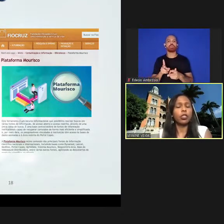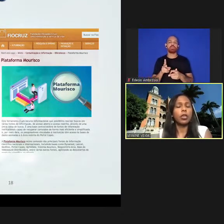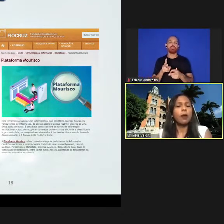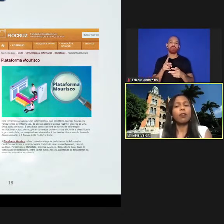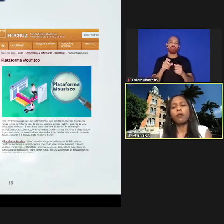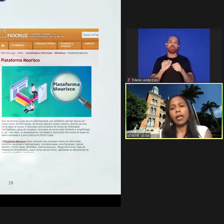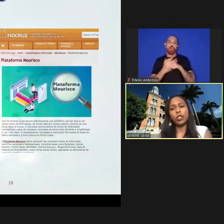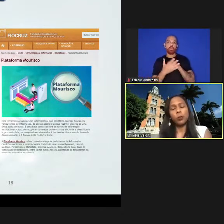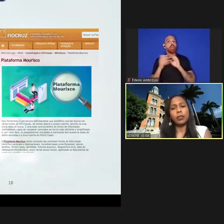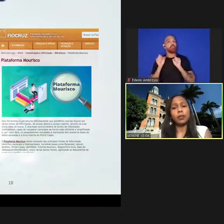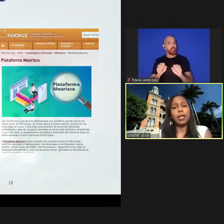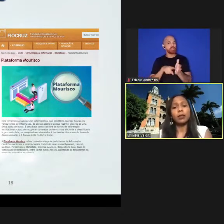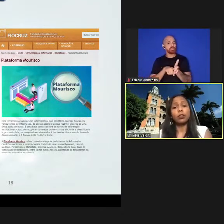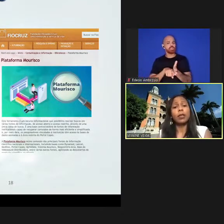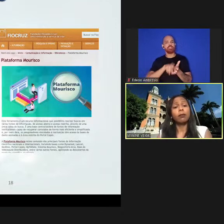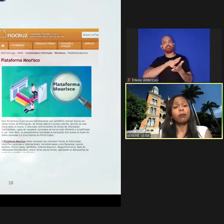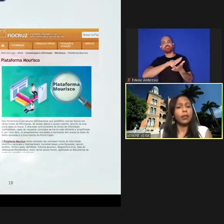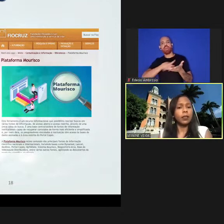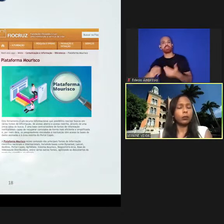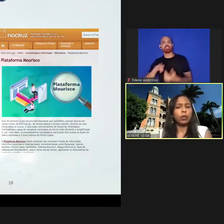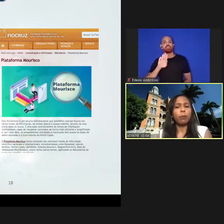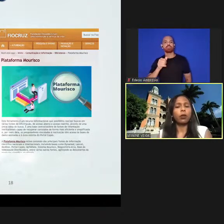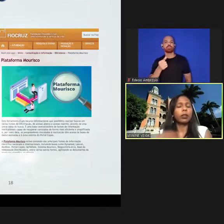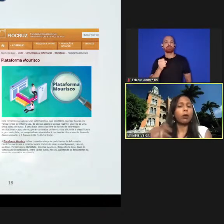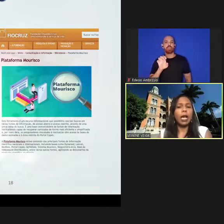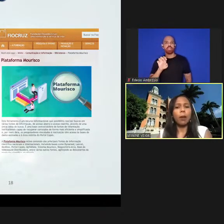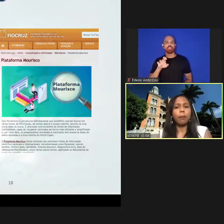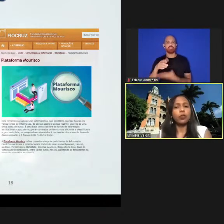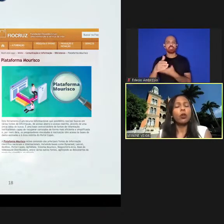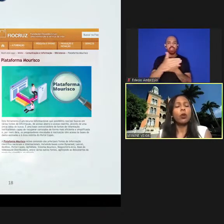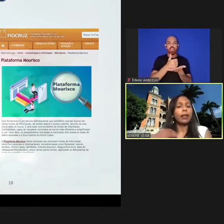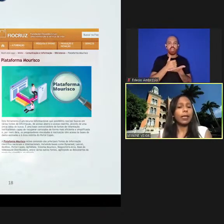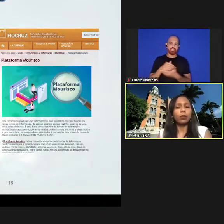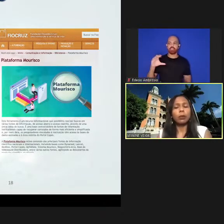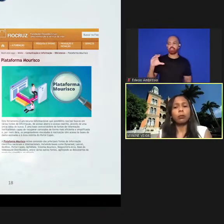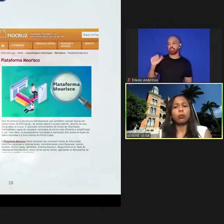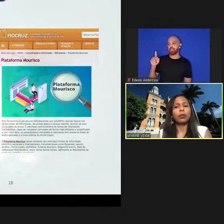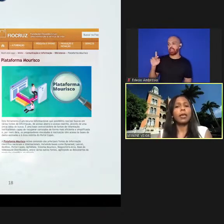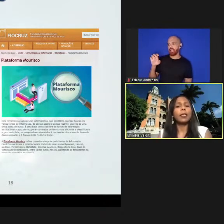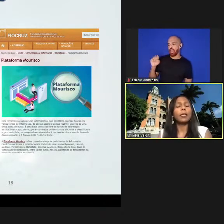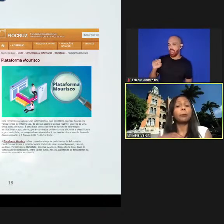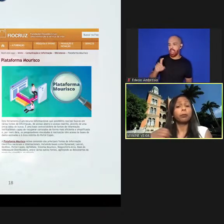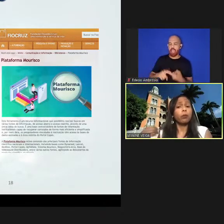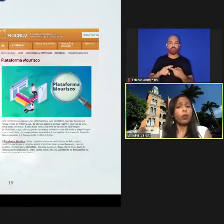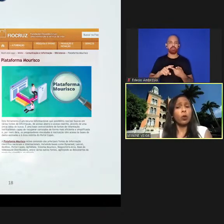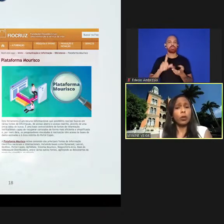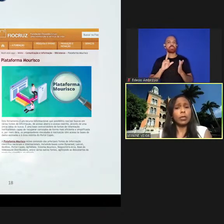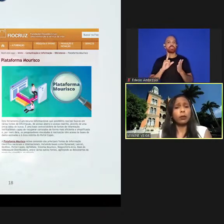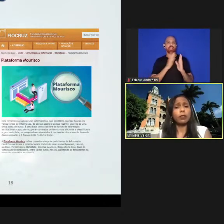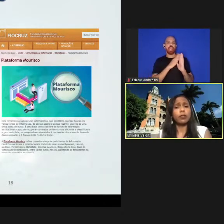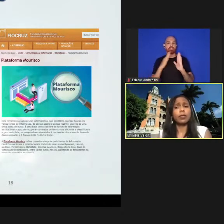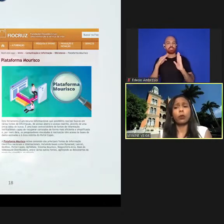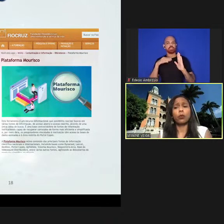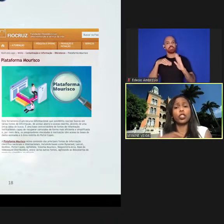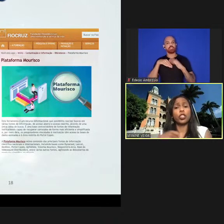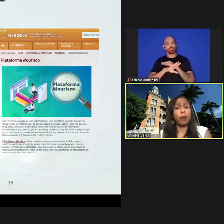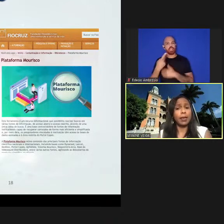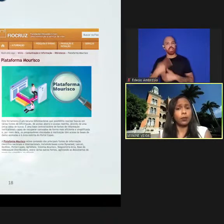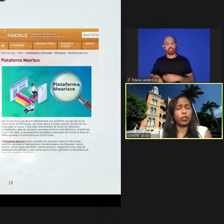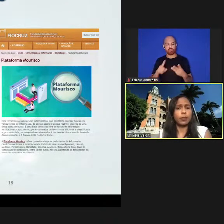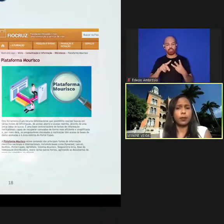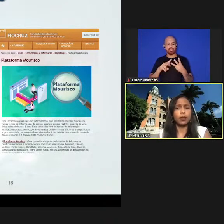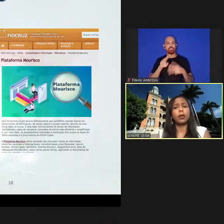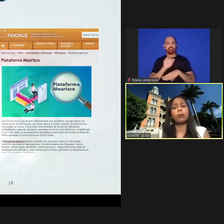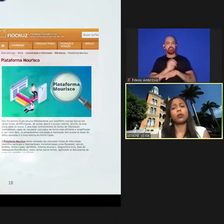buscas em várias bases de dados integrando portal CAPES catálogo da biblioteca coleção da vida de saúde as